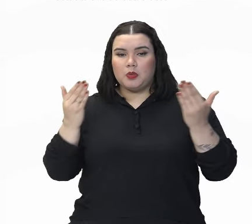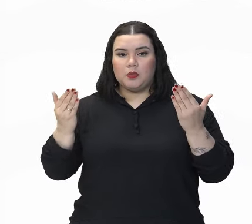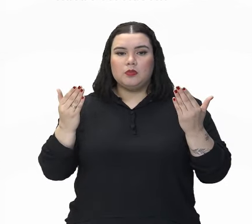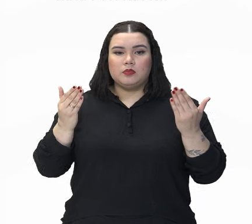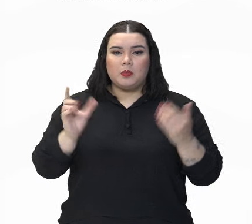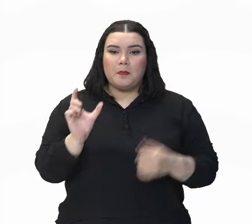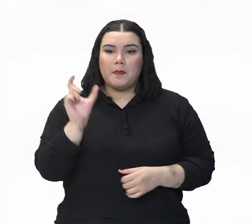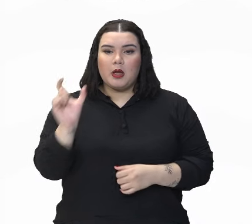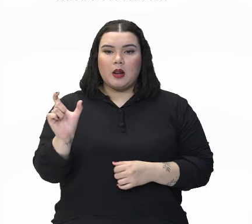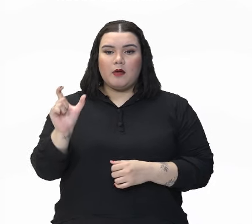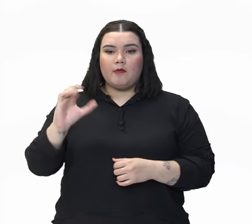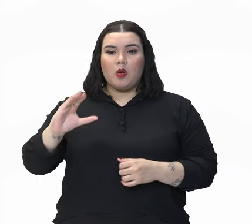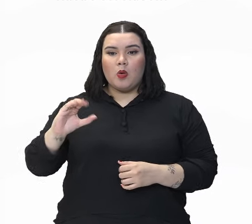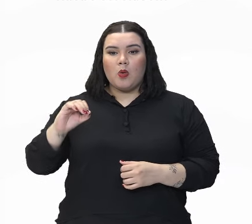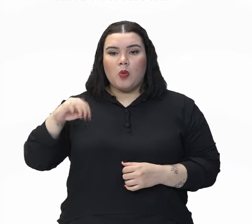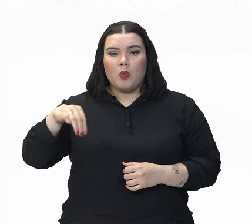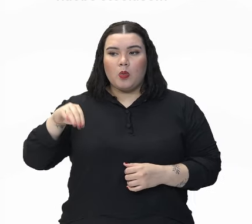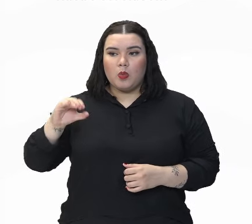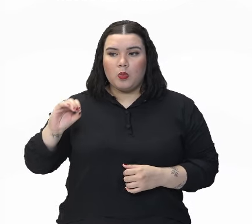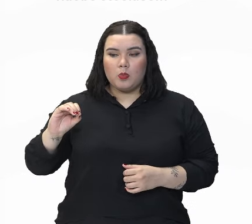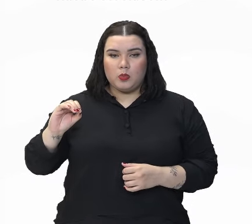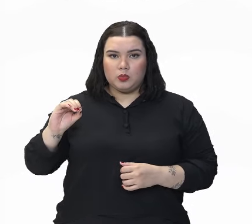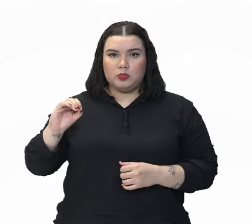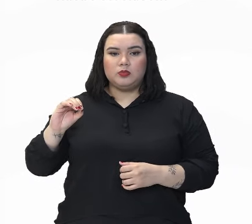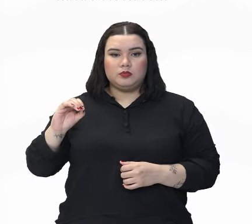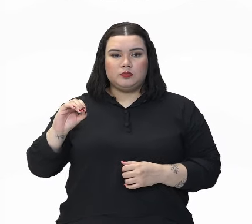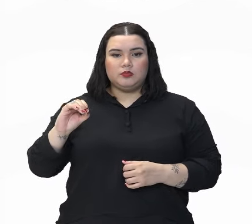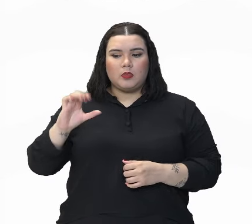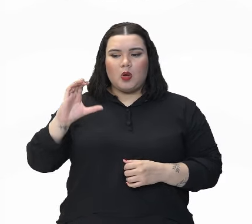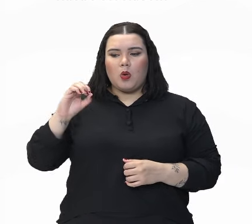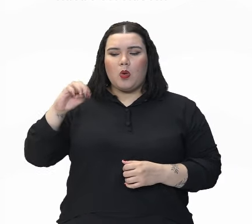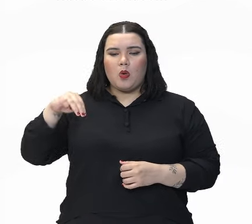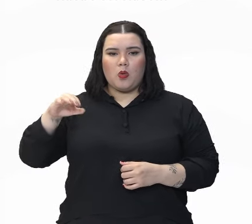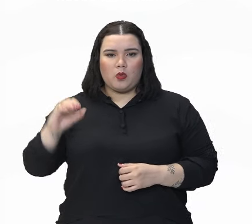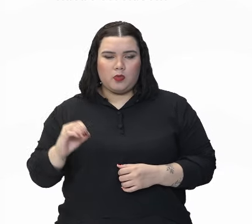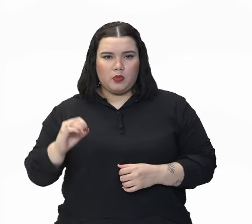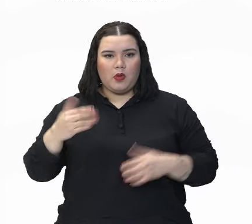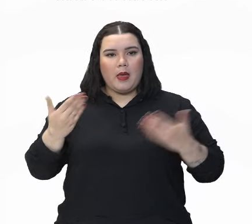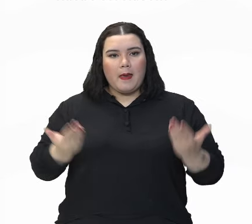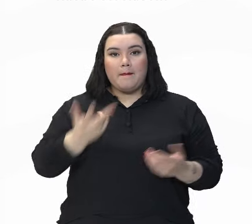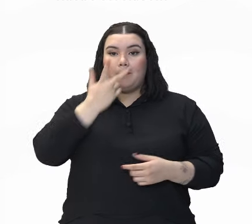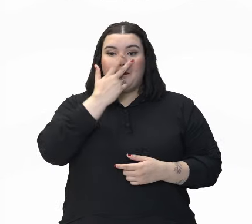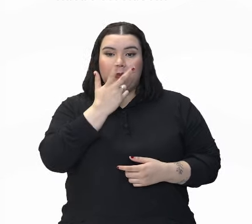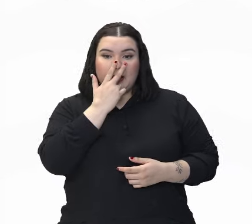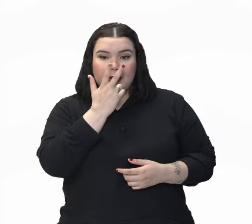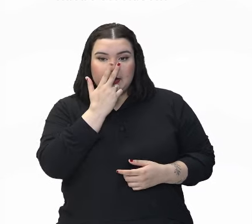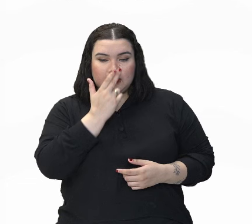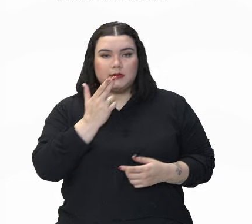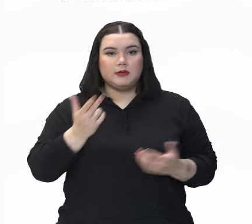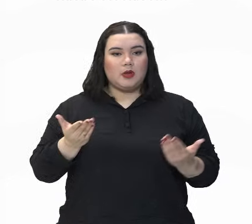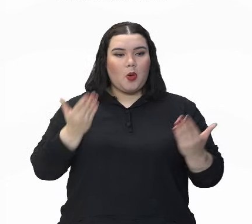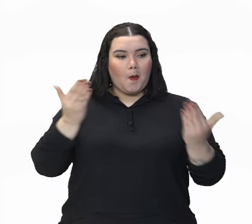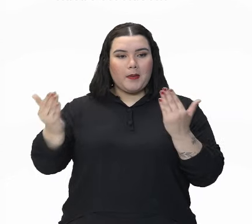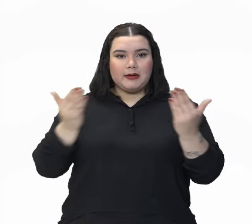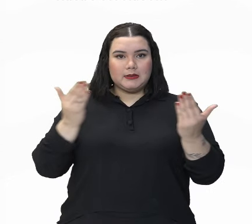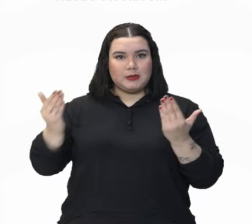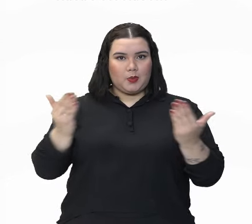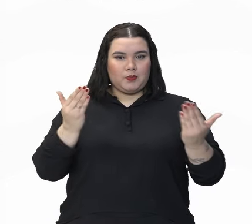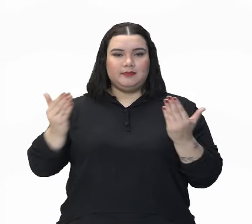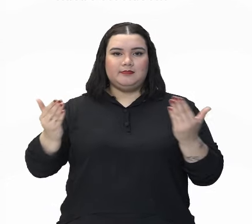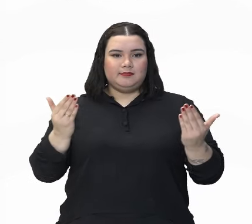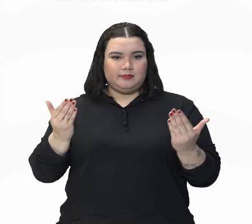conectivo como. O faz quando você diz, minha mãe é como, já dá essa ideia que está comparando. É tal